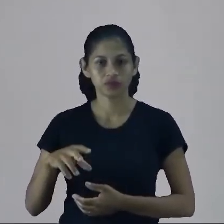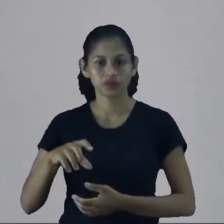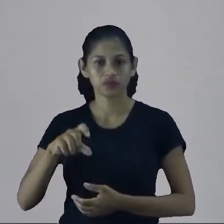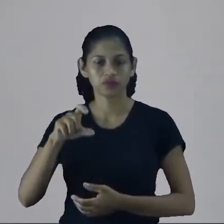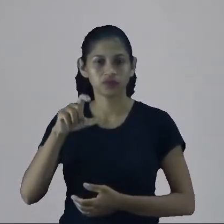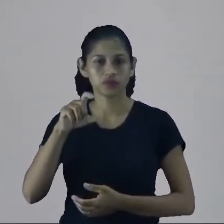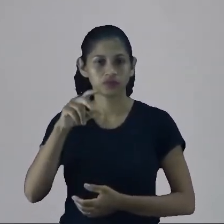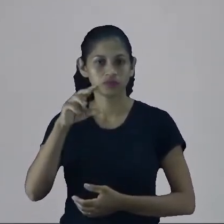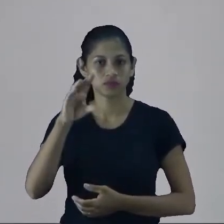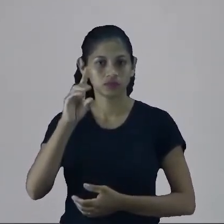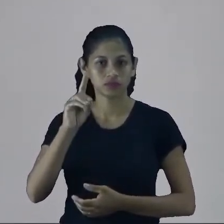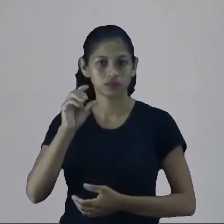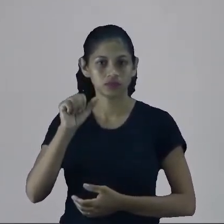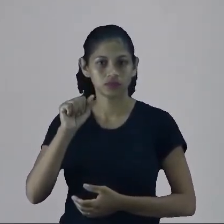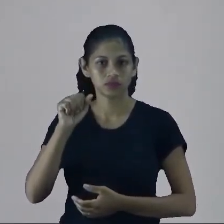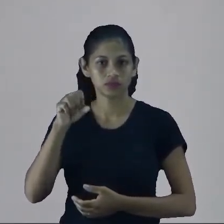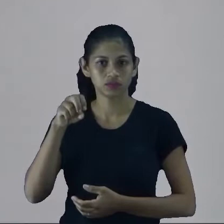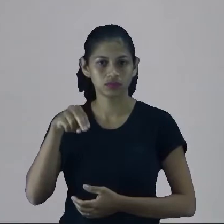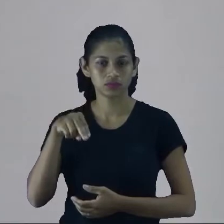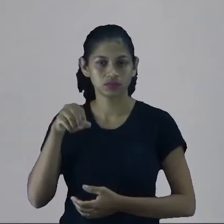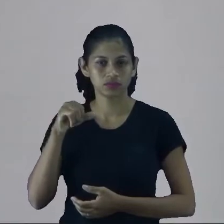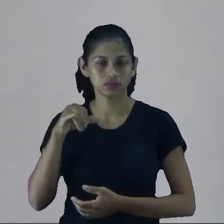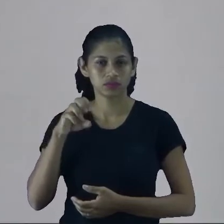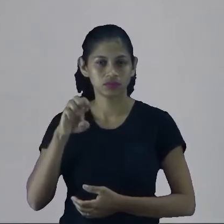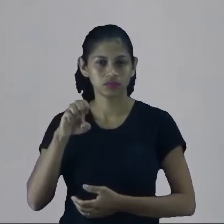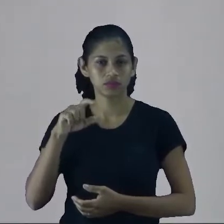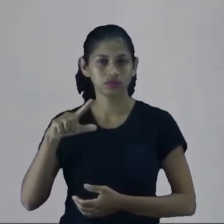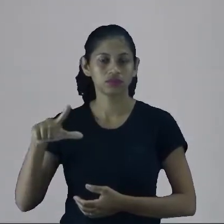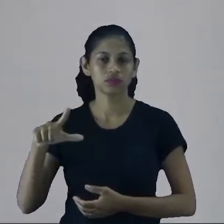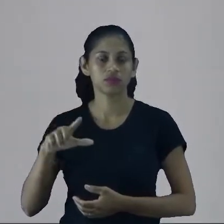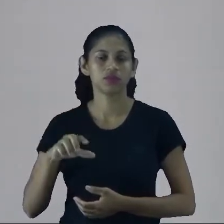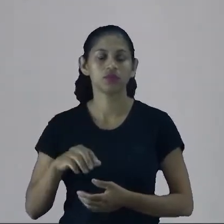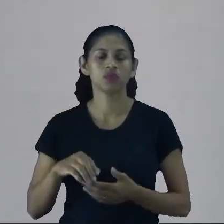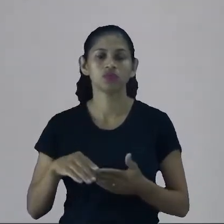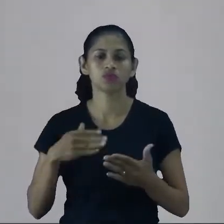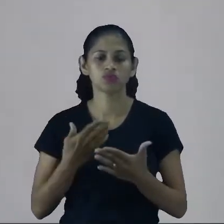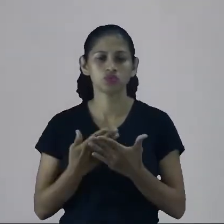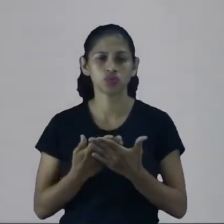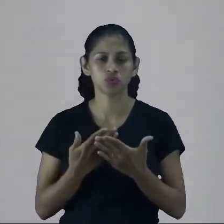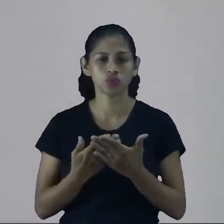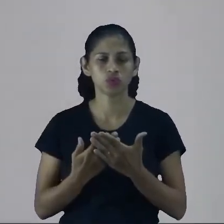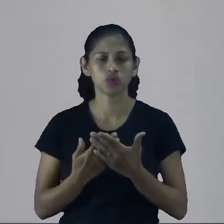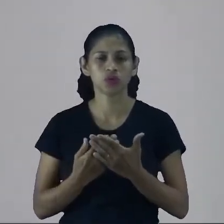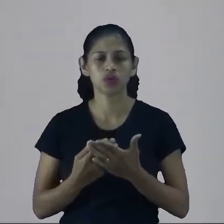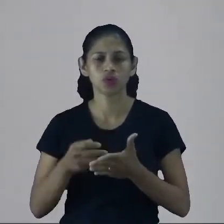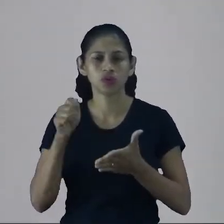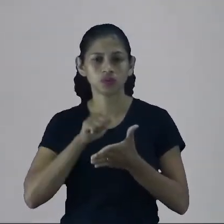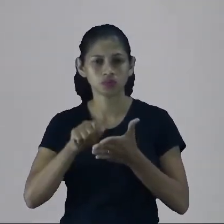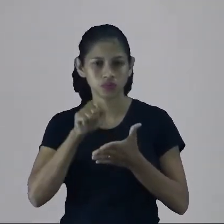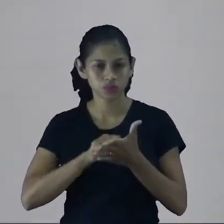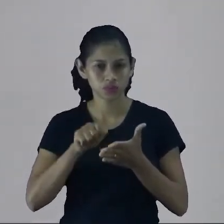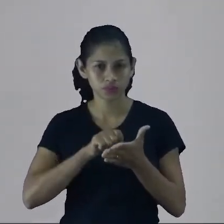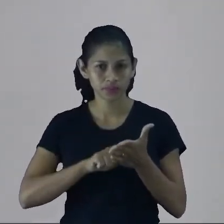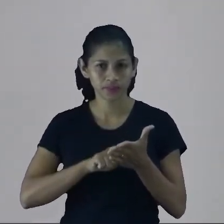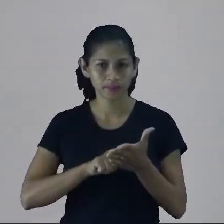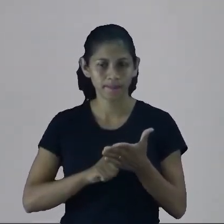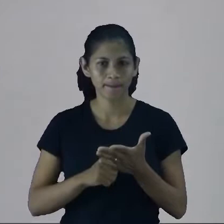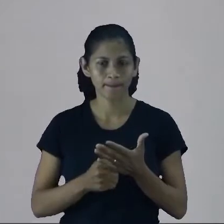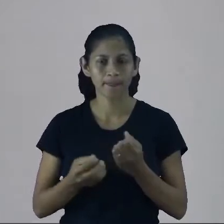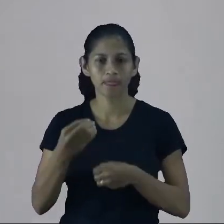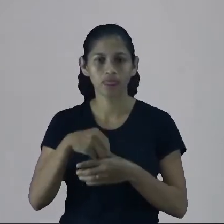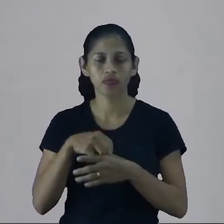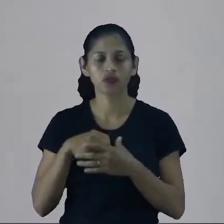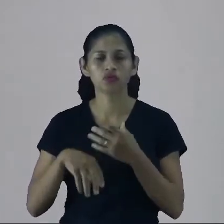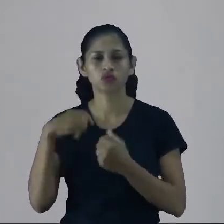iniciar mais uma aula, galera. Hoje nós vamos trabalhar um pouco na parte escrita. Dentro da Língua Espanhola nós temos a